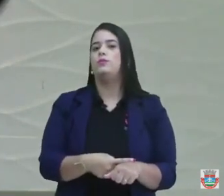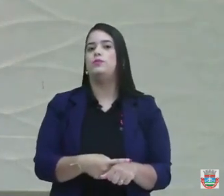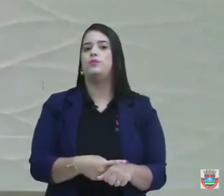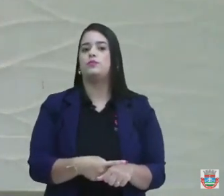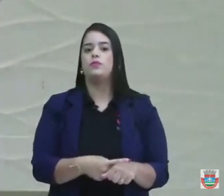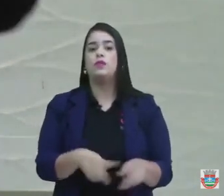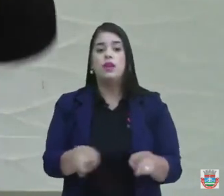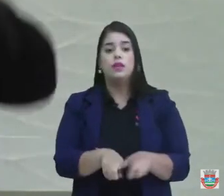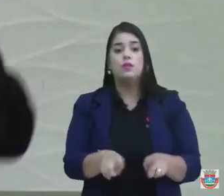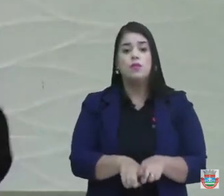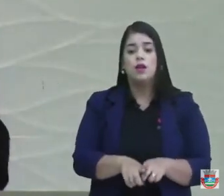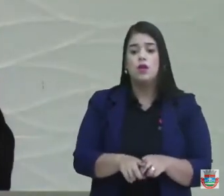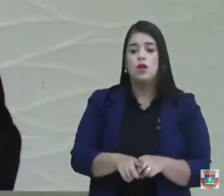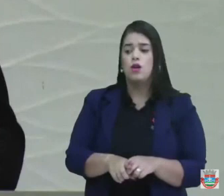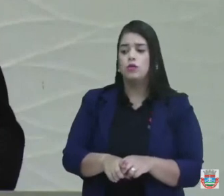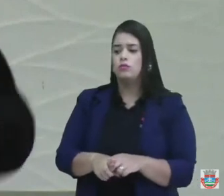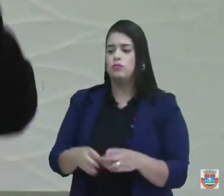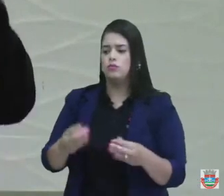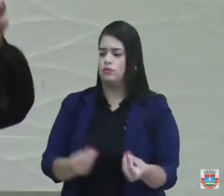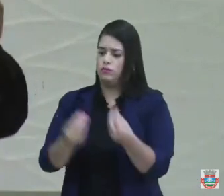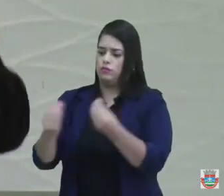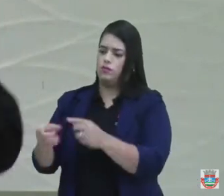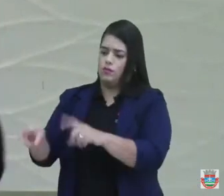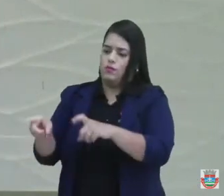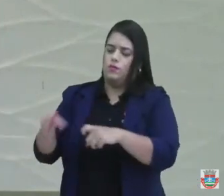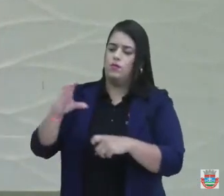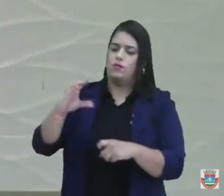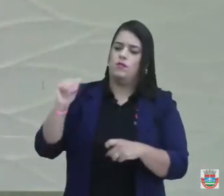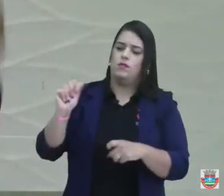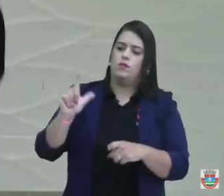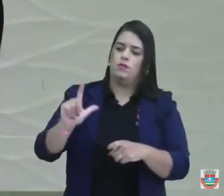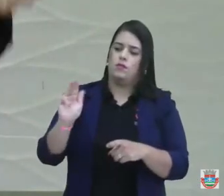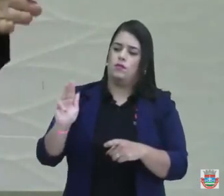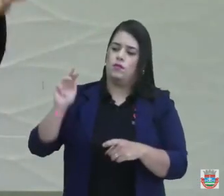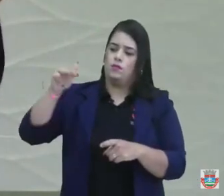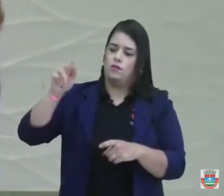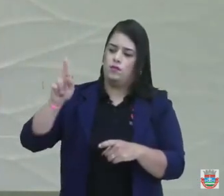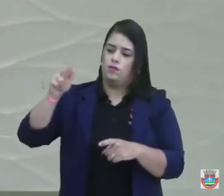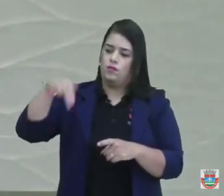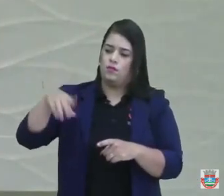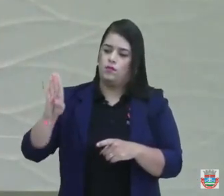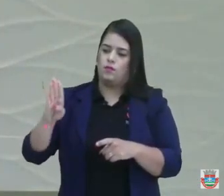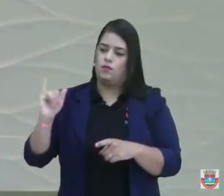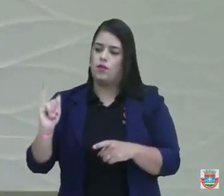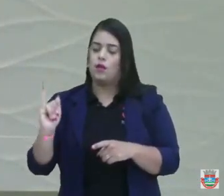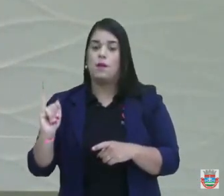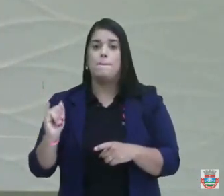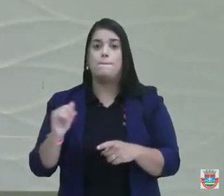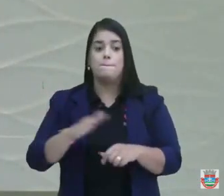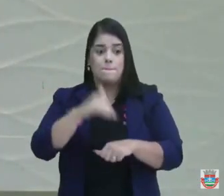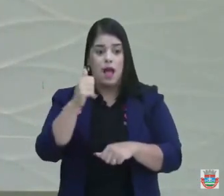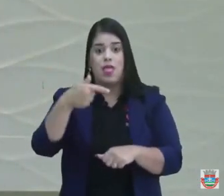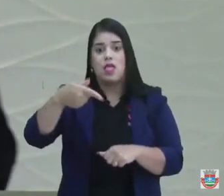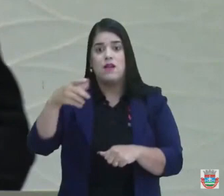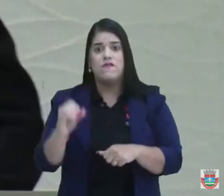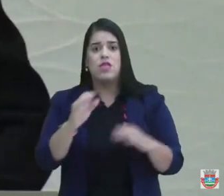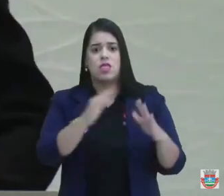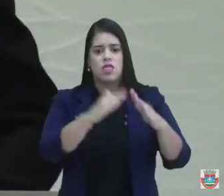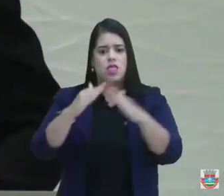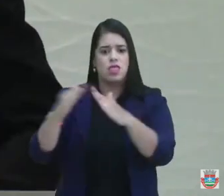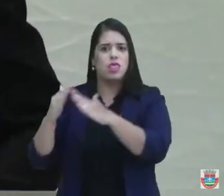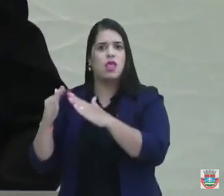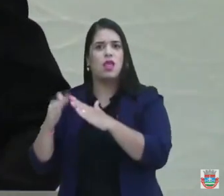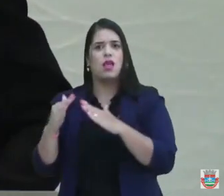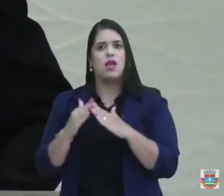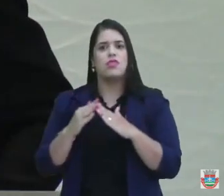Deixei um no Calumbi, Calumbi não em Arrancação, que atende mais de 20 casas. Fiz até uma tubulação de rede